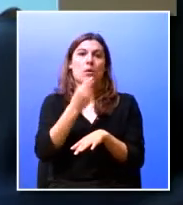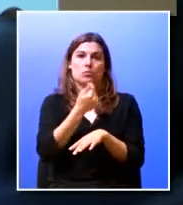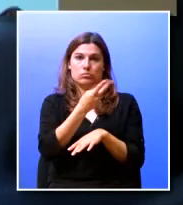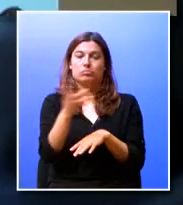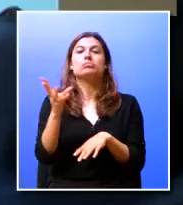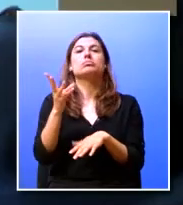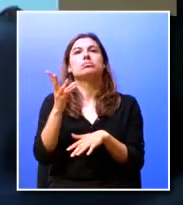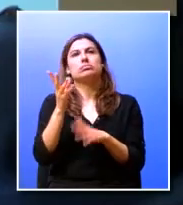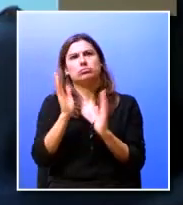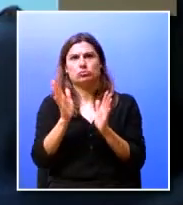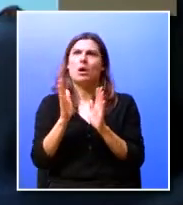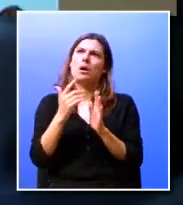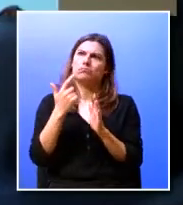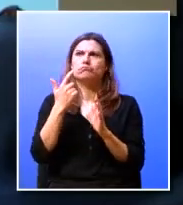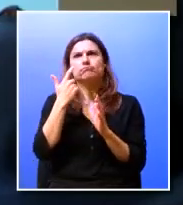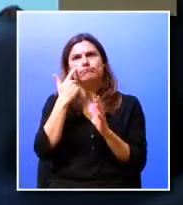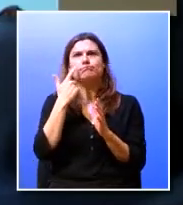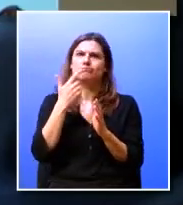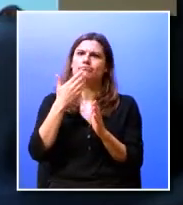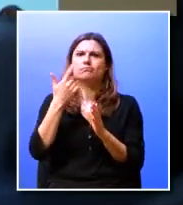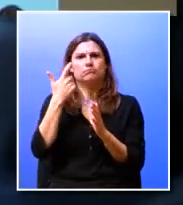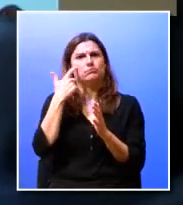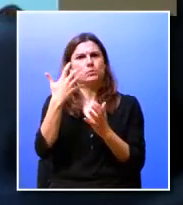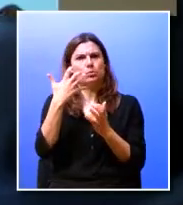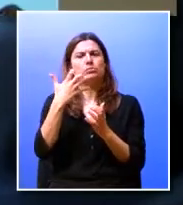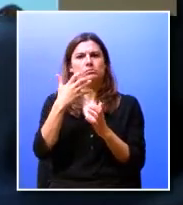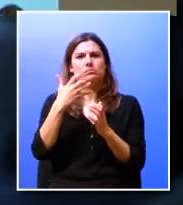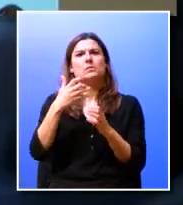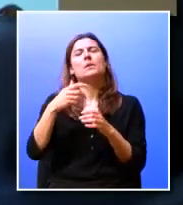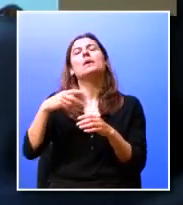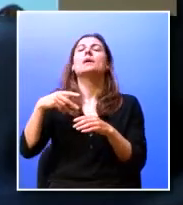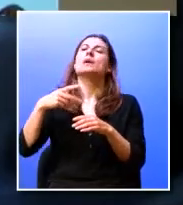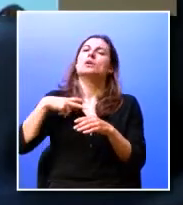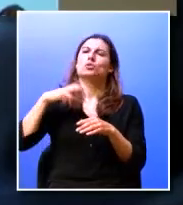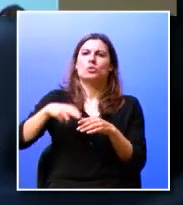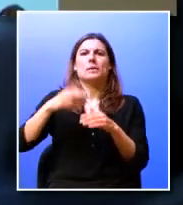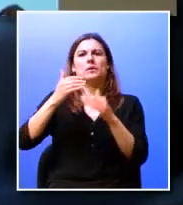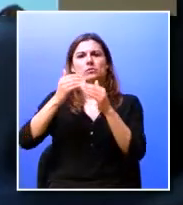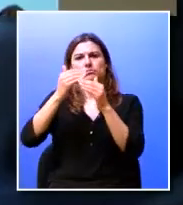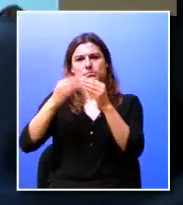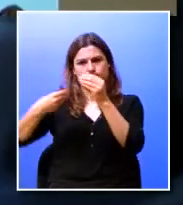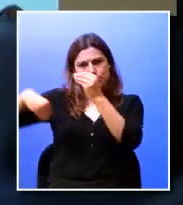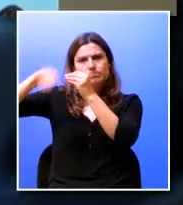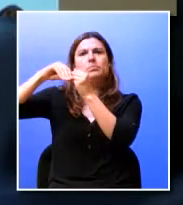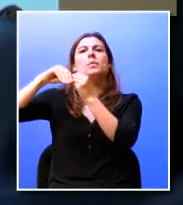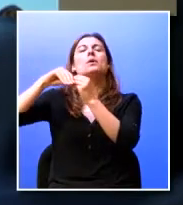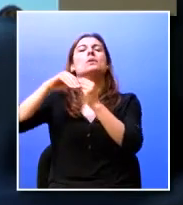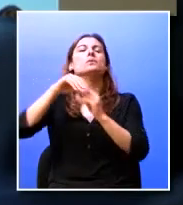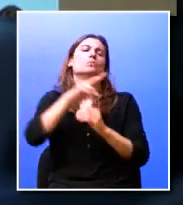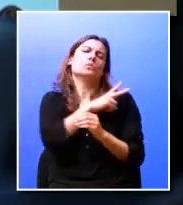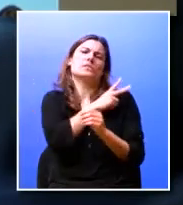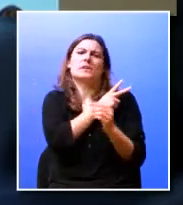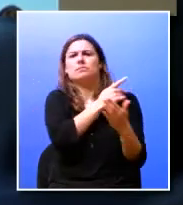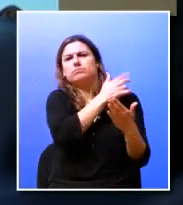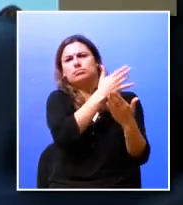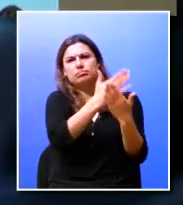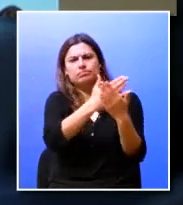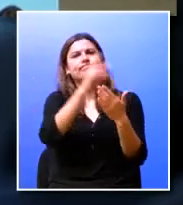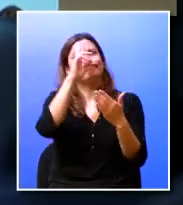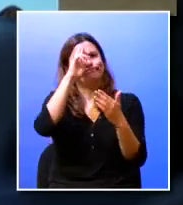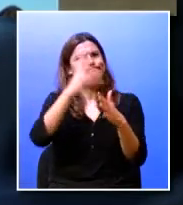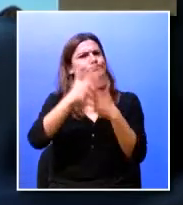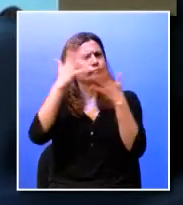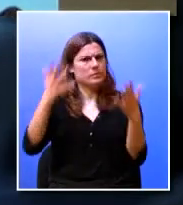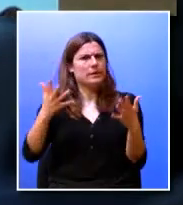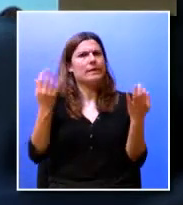um número já significativo de alunos de pós-doc e uma Universidade que tem feito ao longo dos anos um esforço muito